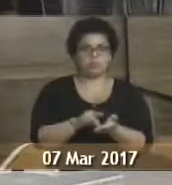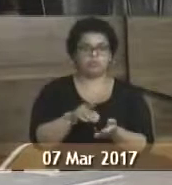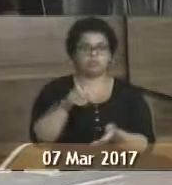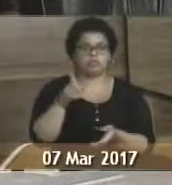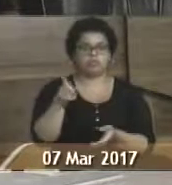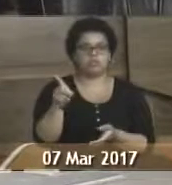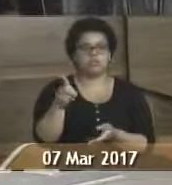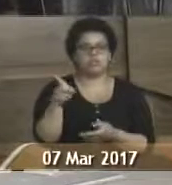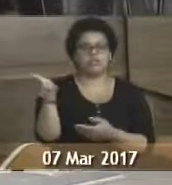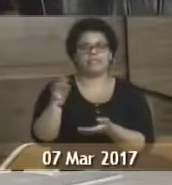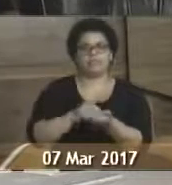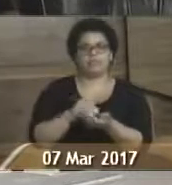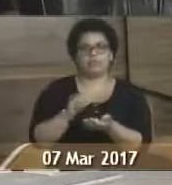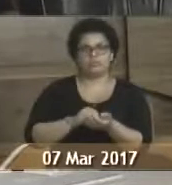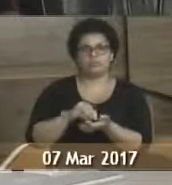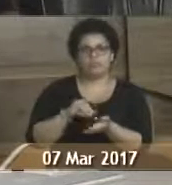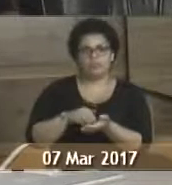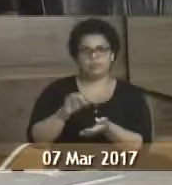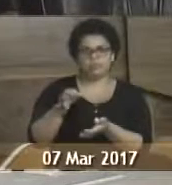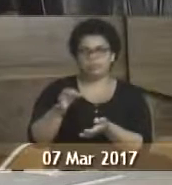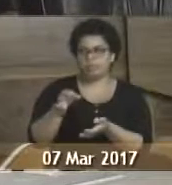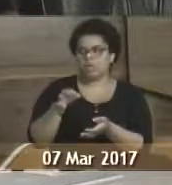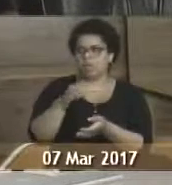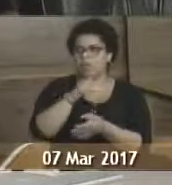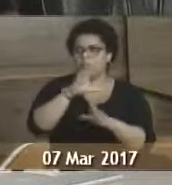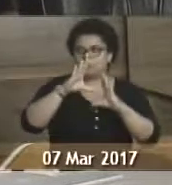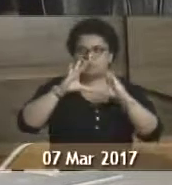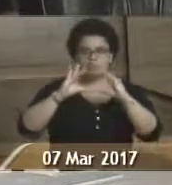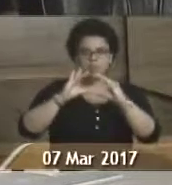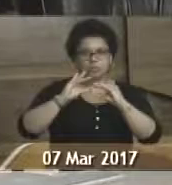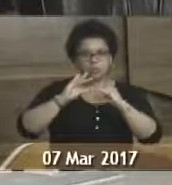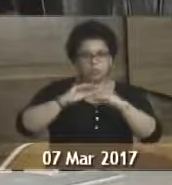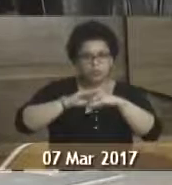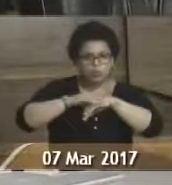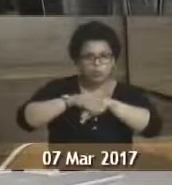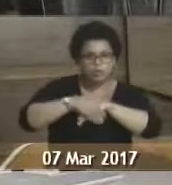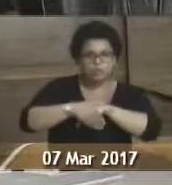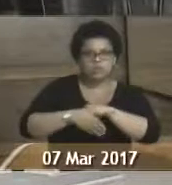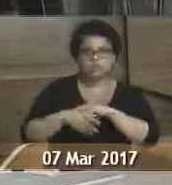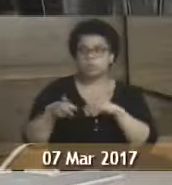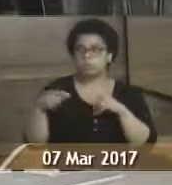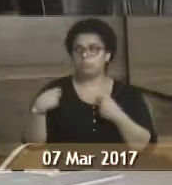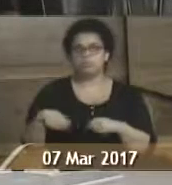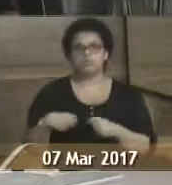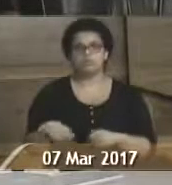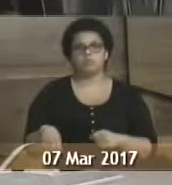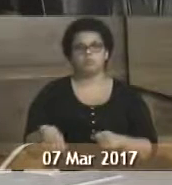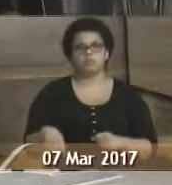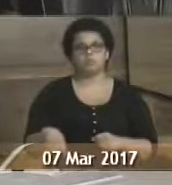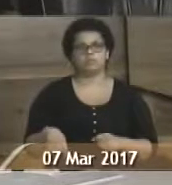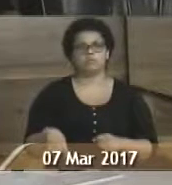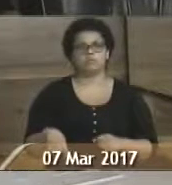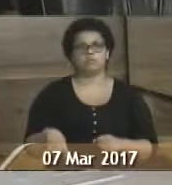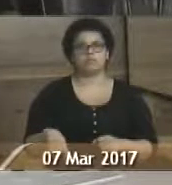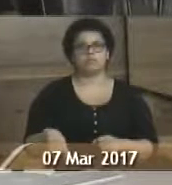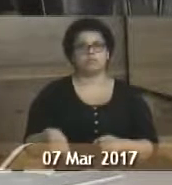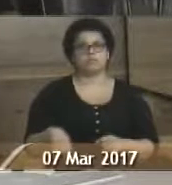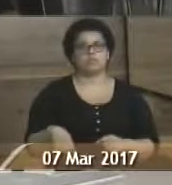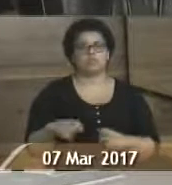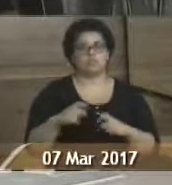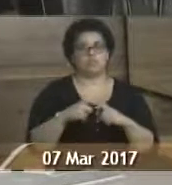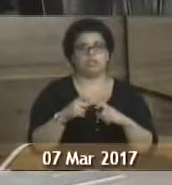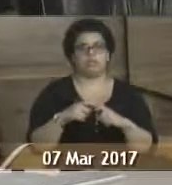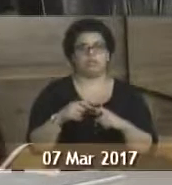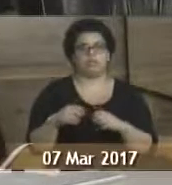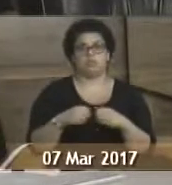quando, na falta desse, no turno da tarde, da noite, seria necessário o plantão, o pronto atendimento médico